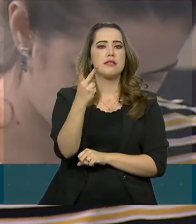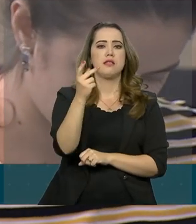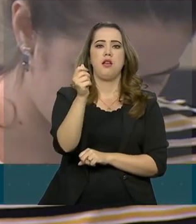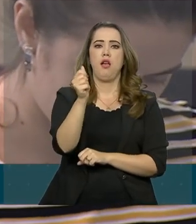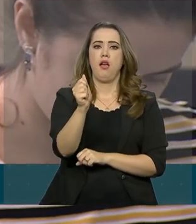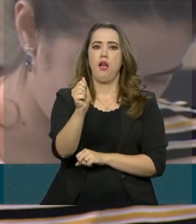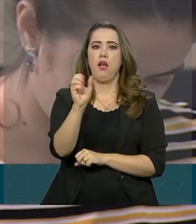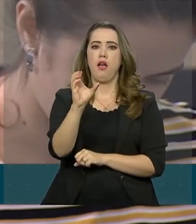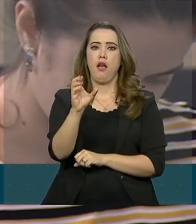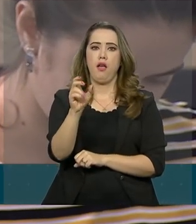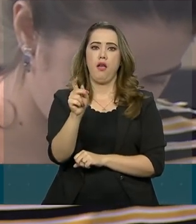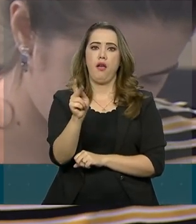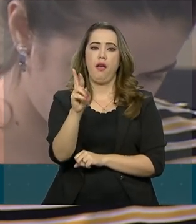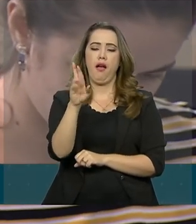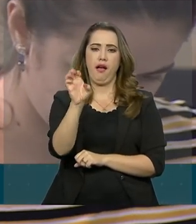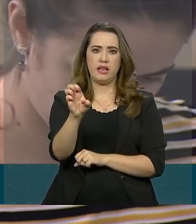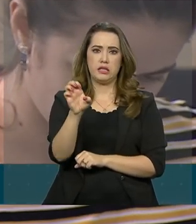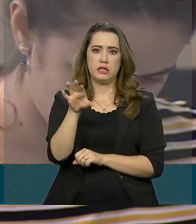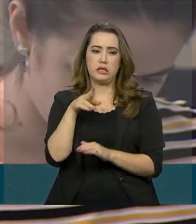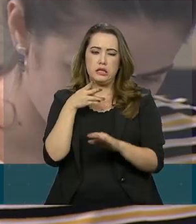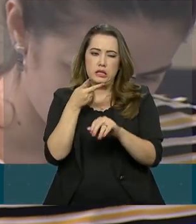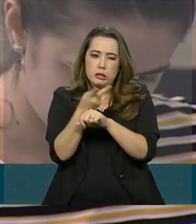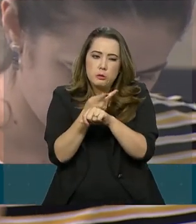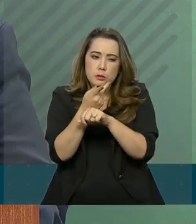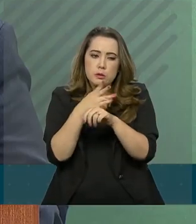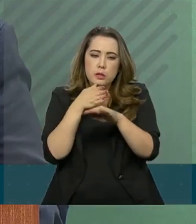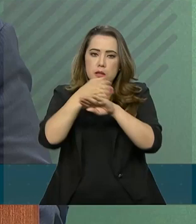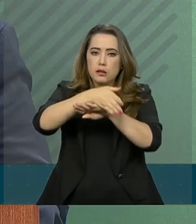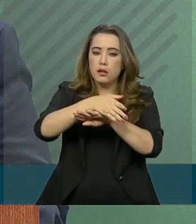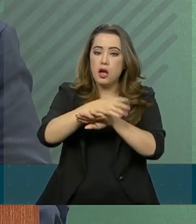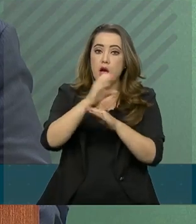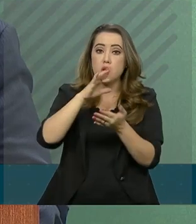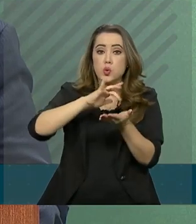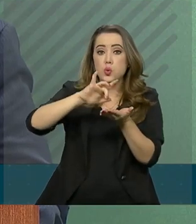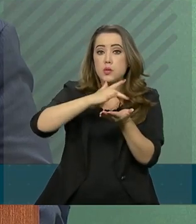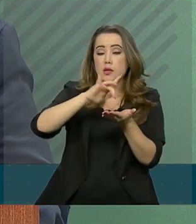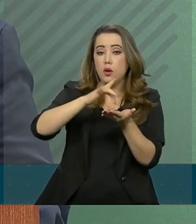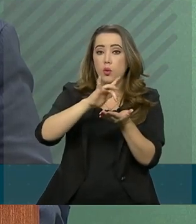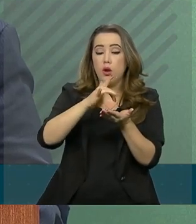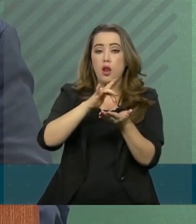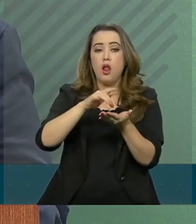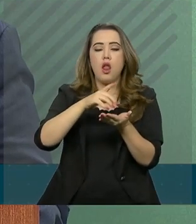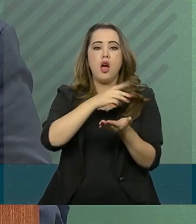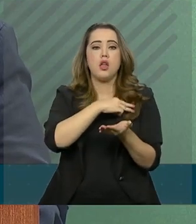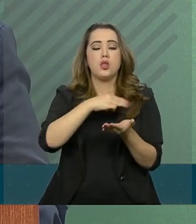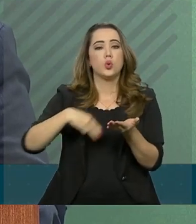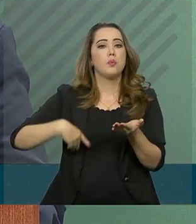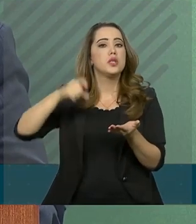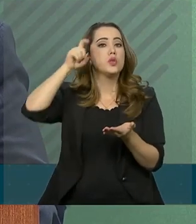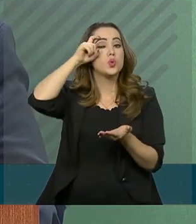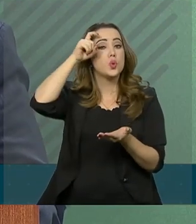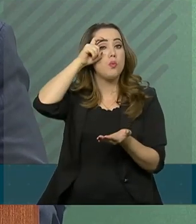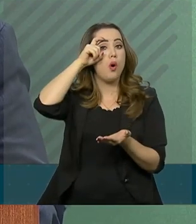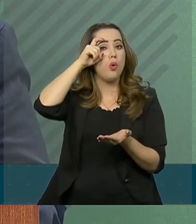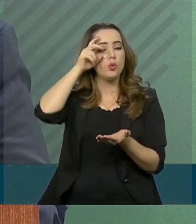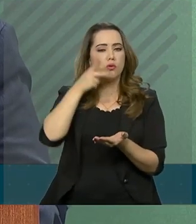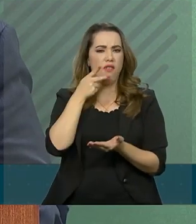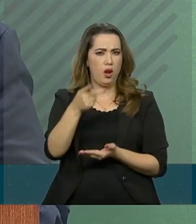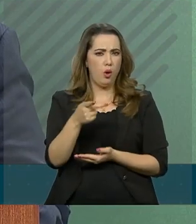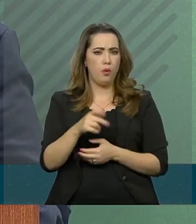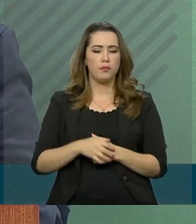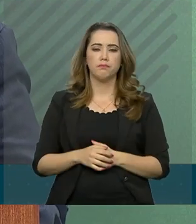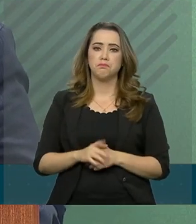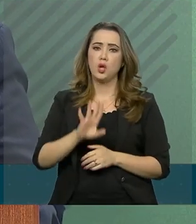que invadiu os celulares do ministro Moro e de outros ministros. Ele me comentou muito rapidamente, até porque não tinha profundidade da